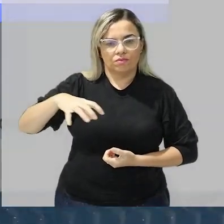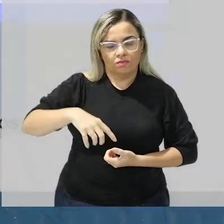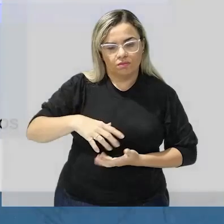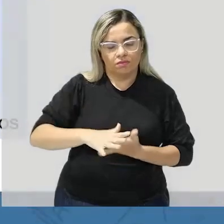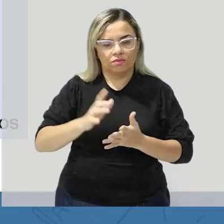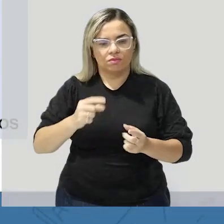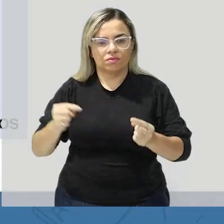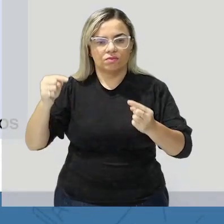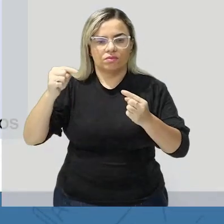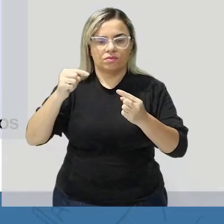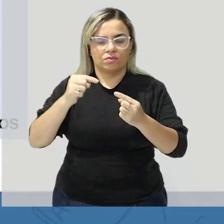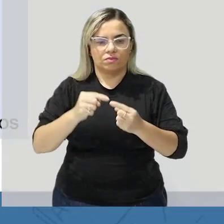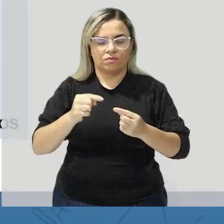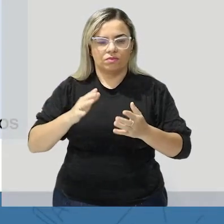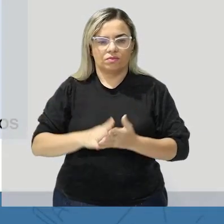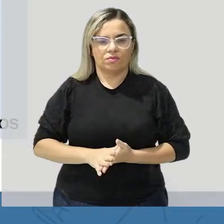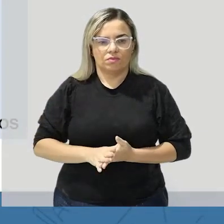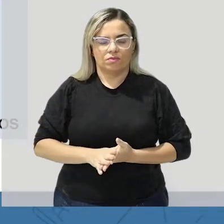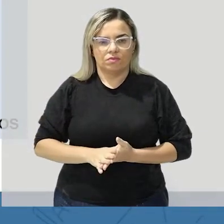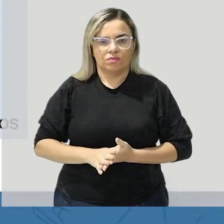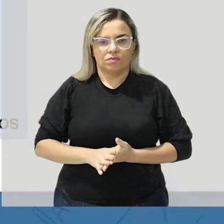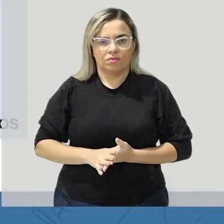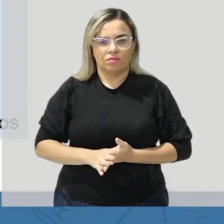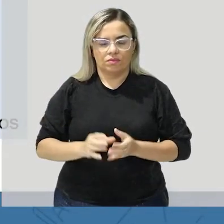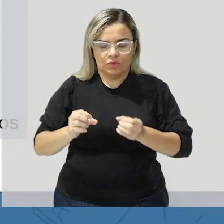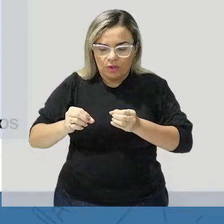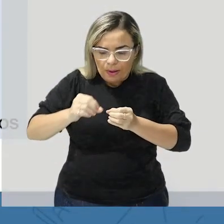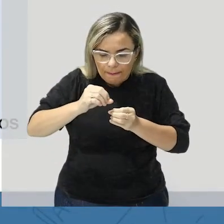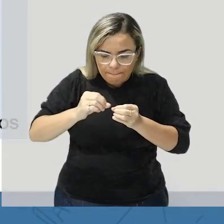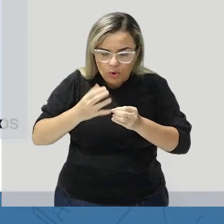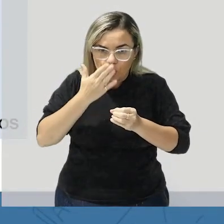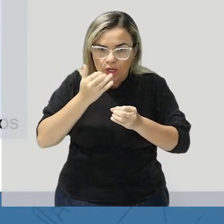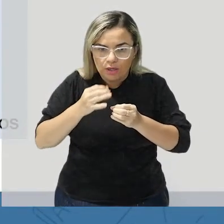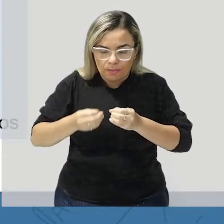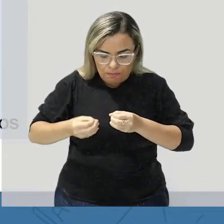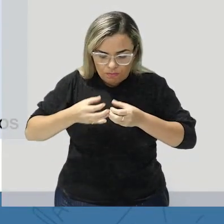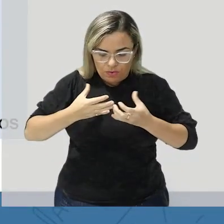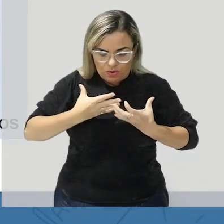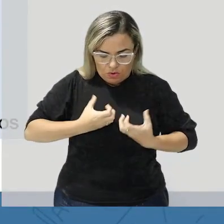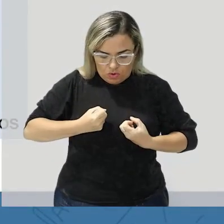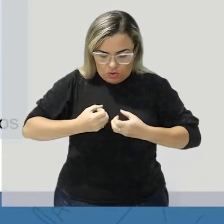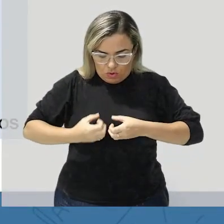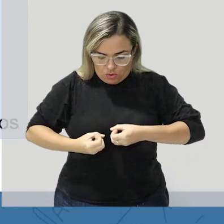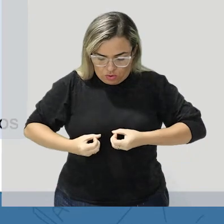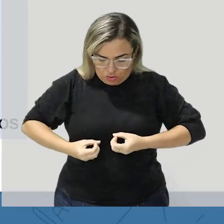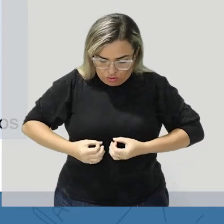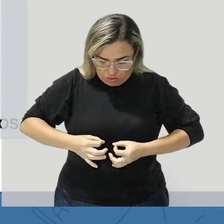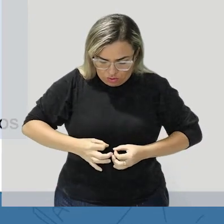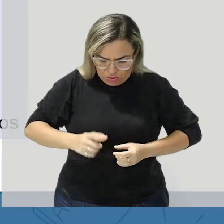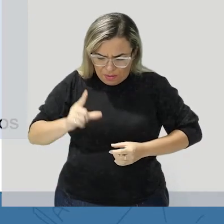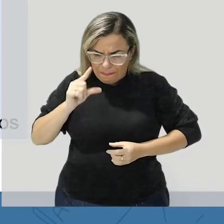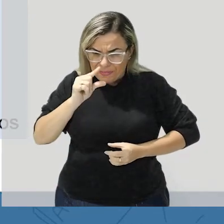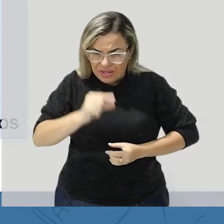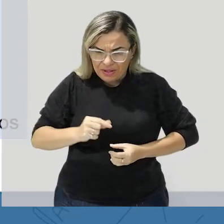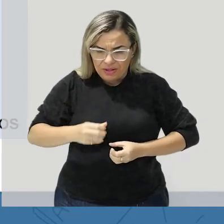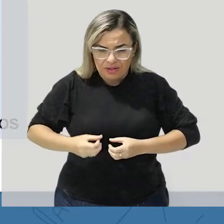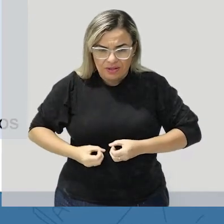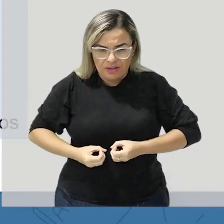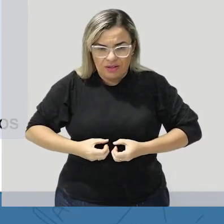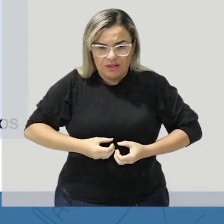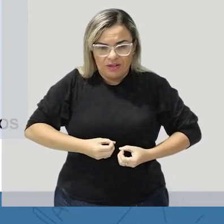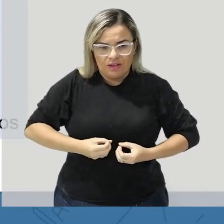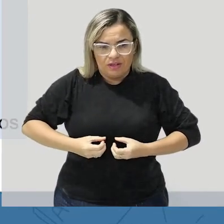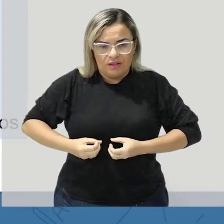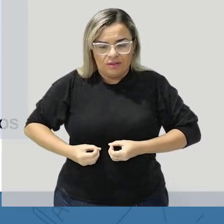objetivo de quebrar o alimento em partículas pequenas cada vez menores para que essas partículas esses